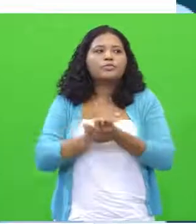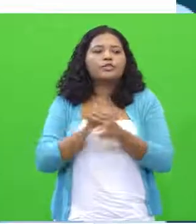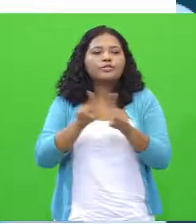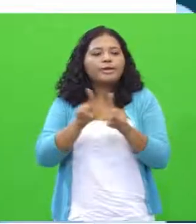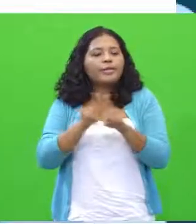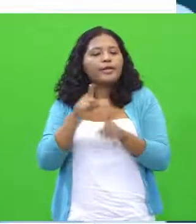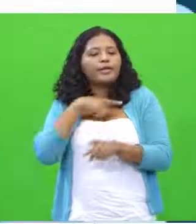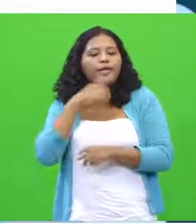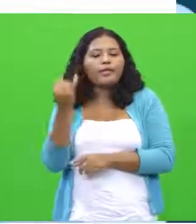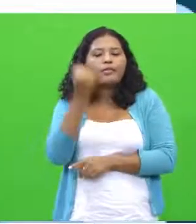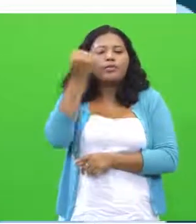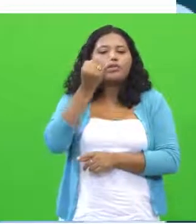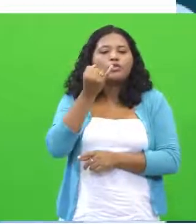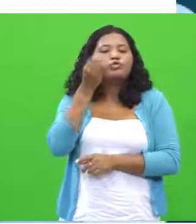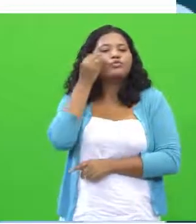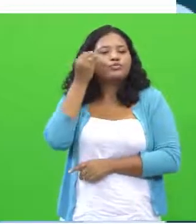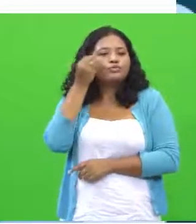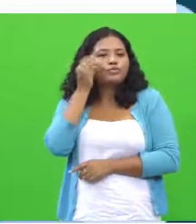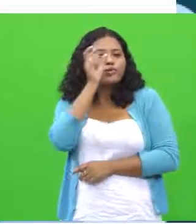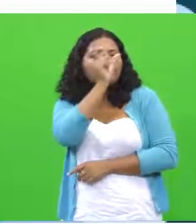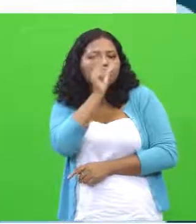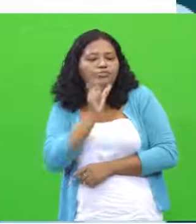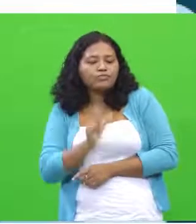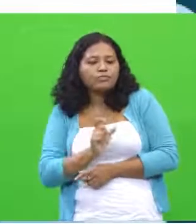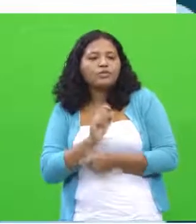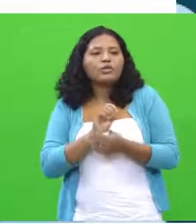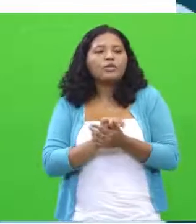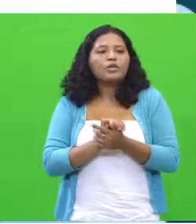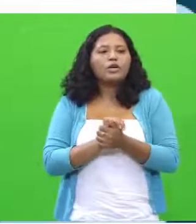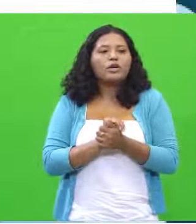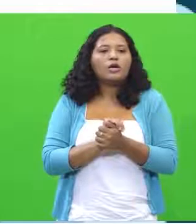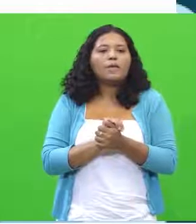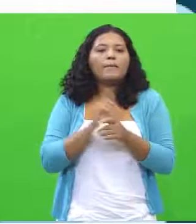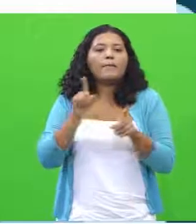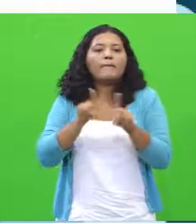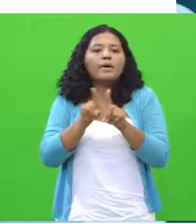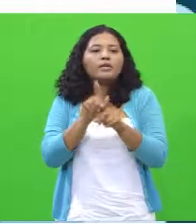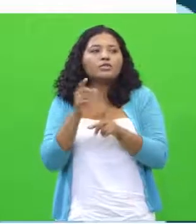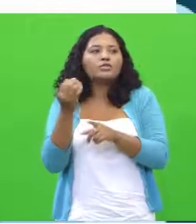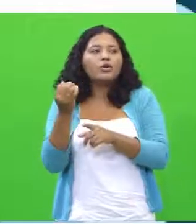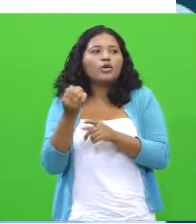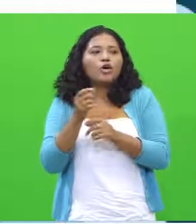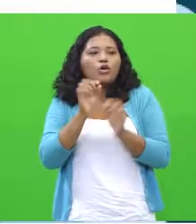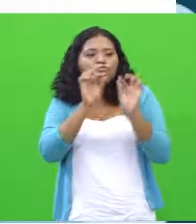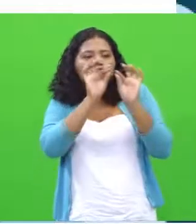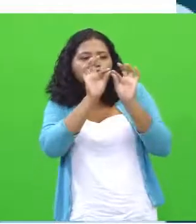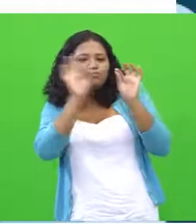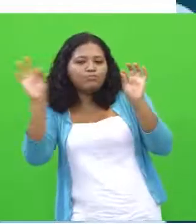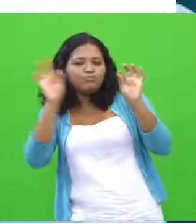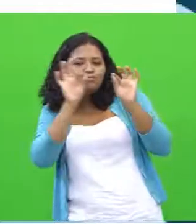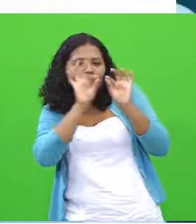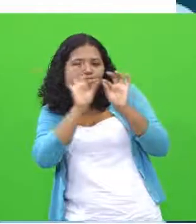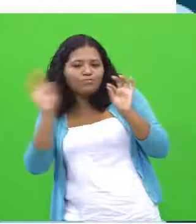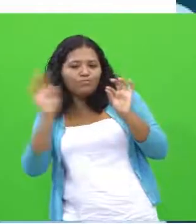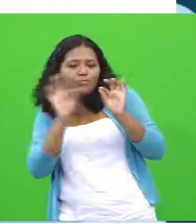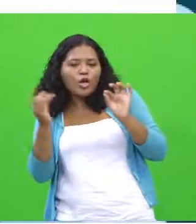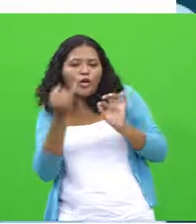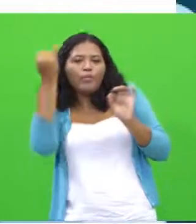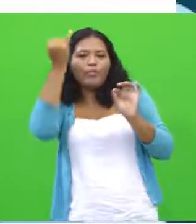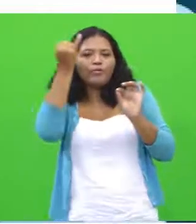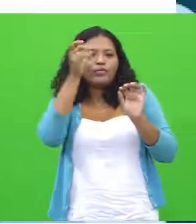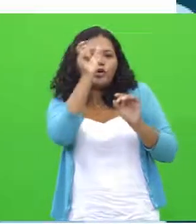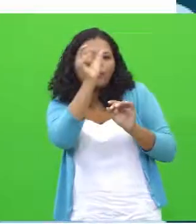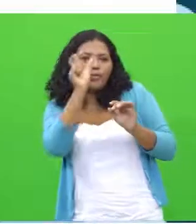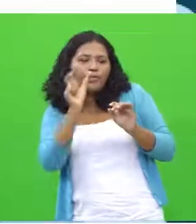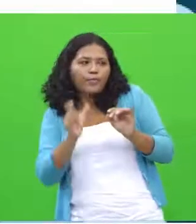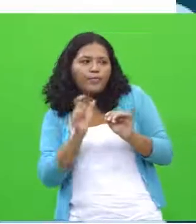importantes? Sim, podemos elencar, mas os fundamentais estão aí. Ela está declarando algo a respeito, o acesso, né,